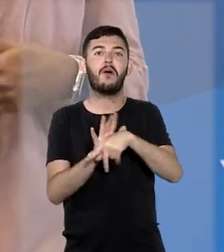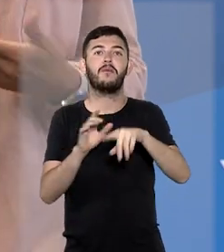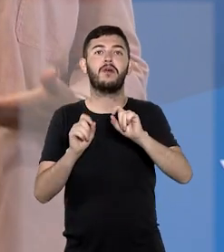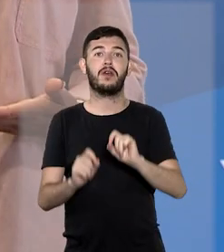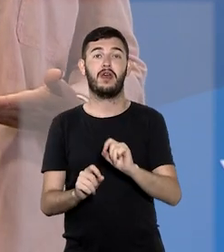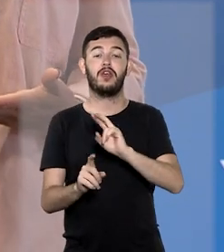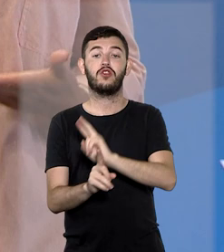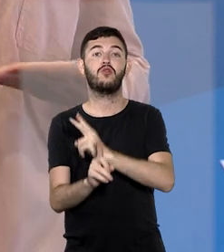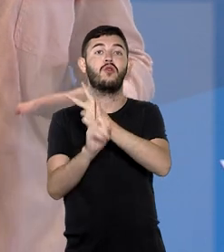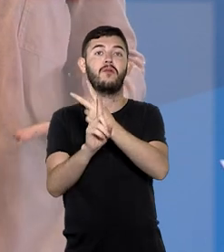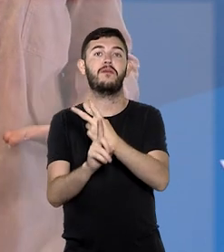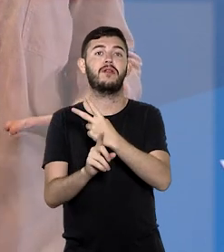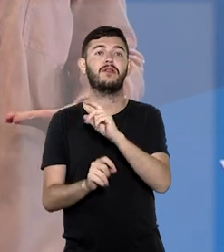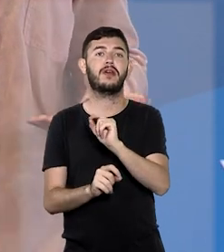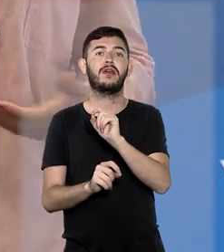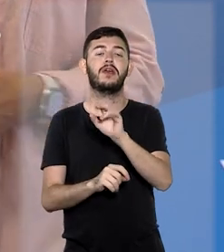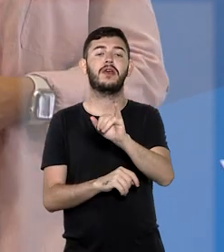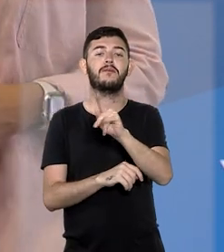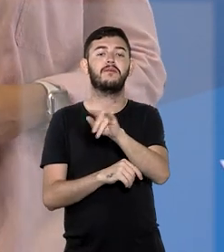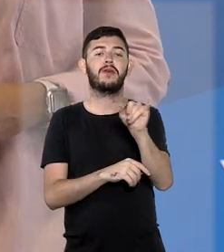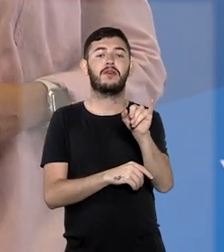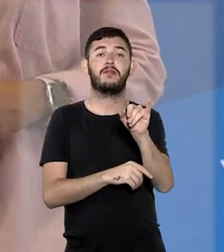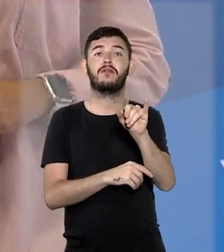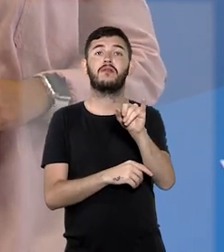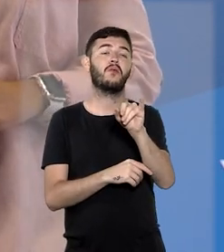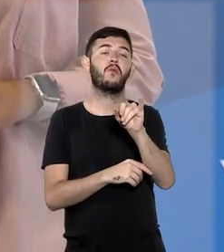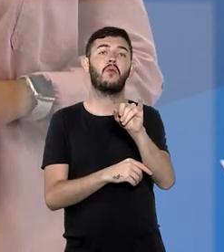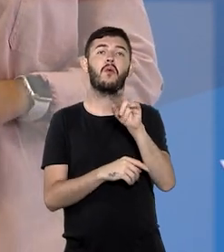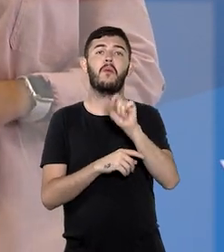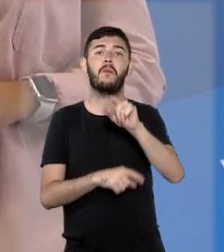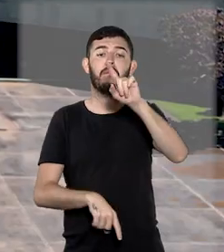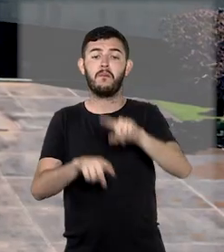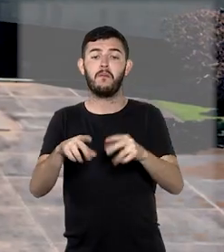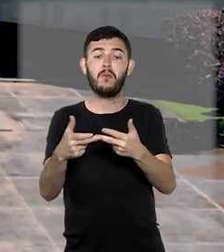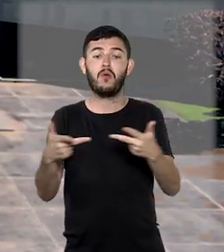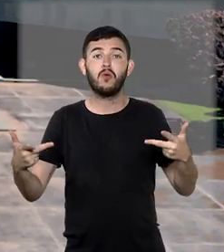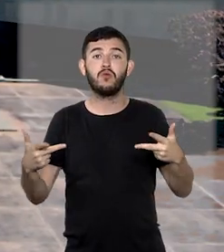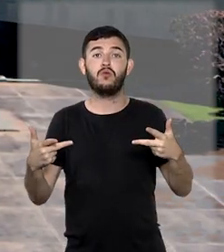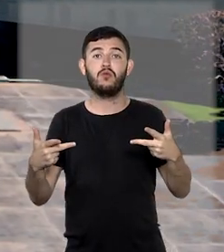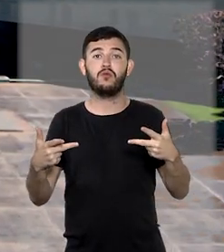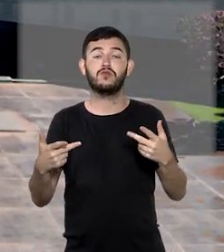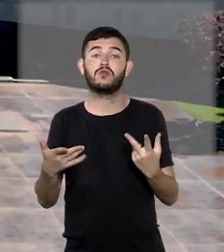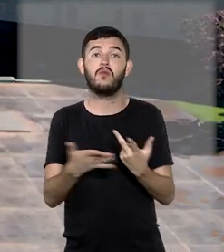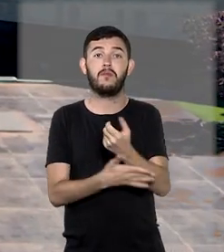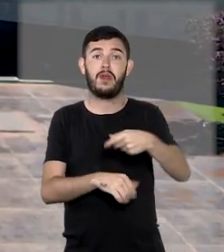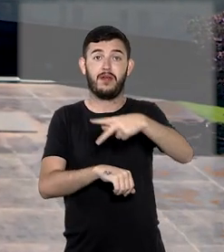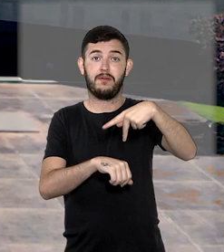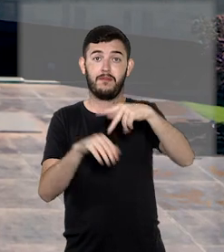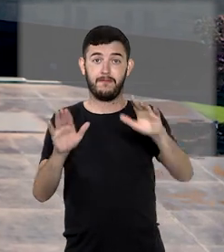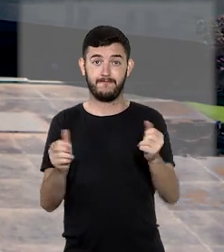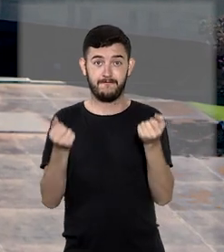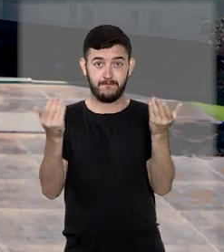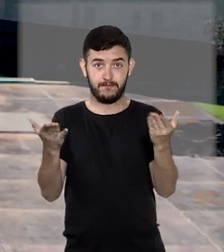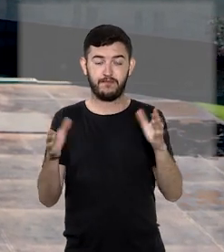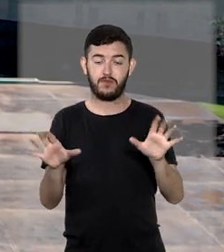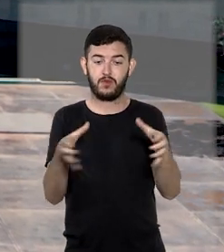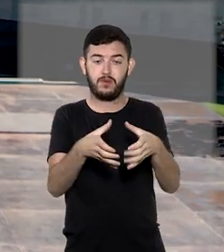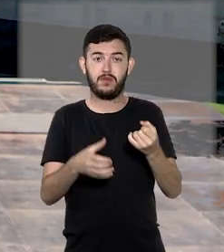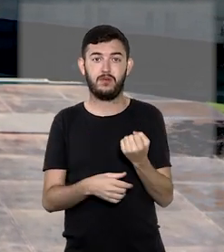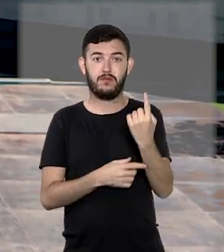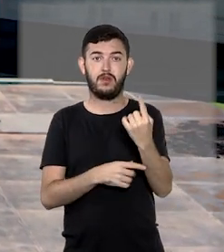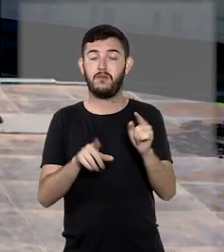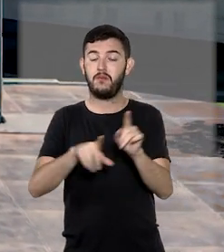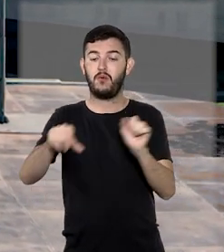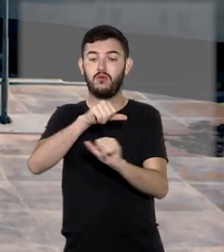dupla incidência do IPI sobre produtos importados. Em julgamento de ação recisória, a primeira sessão do